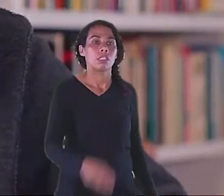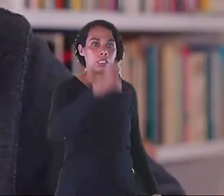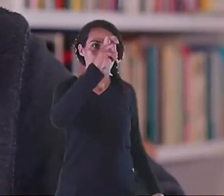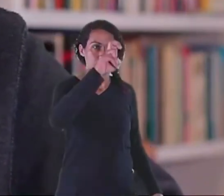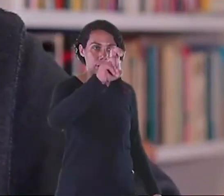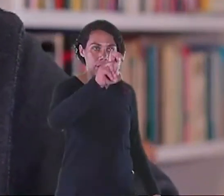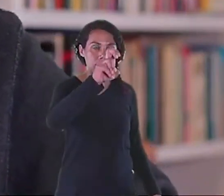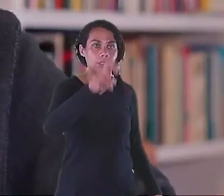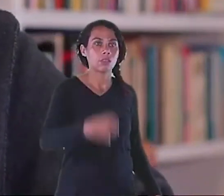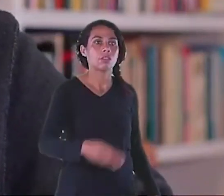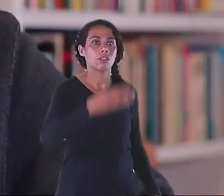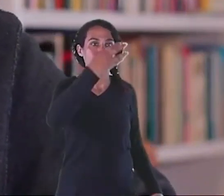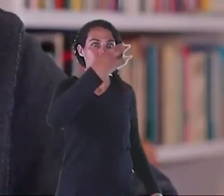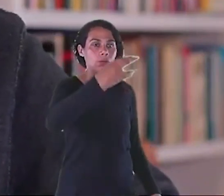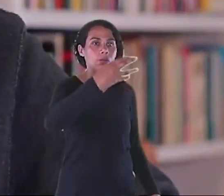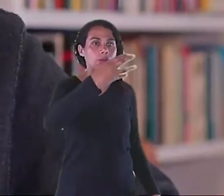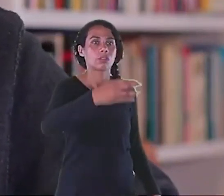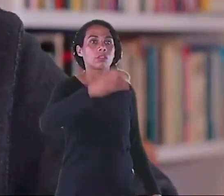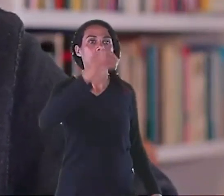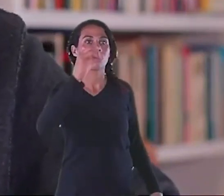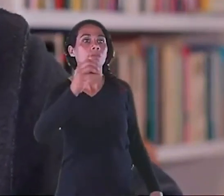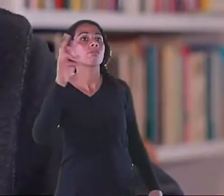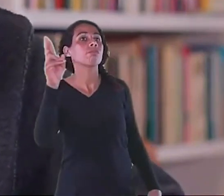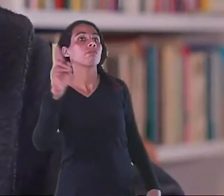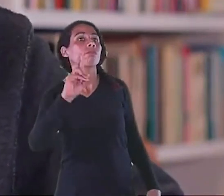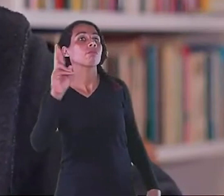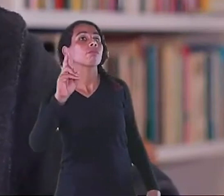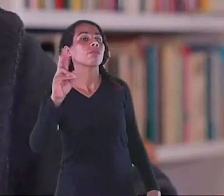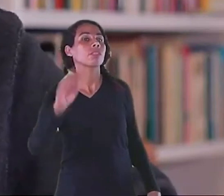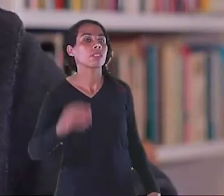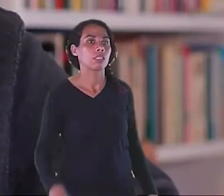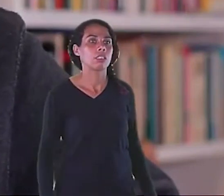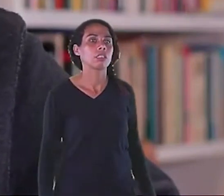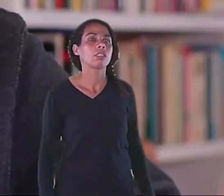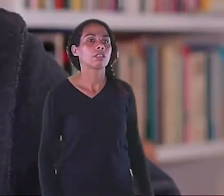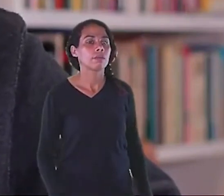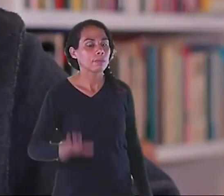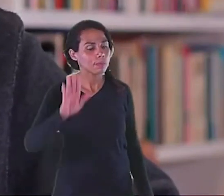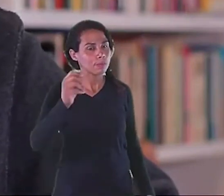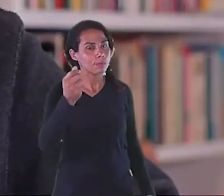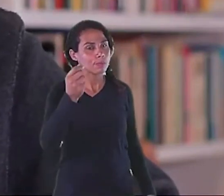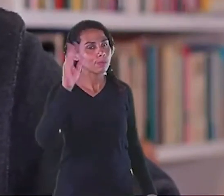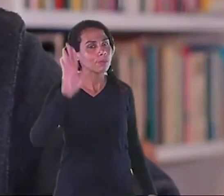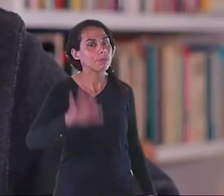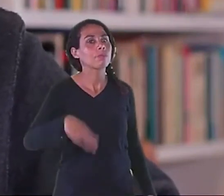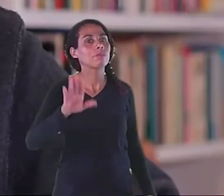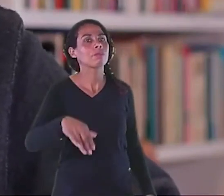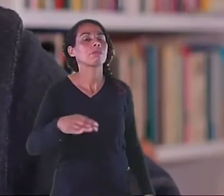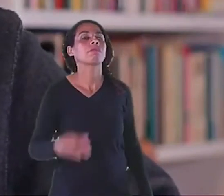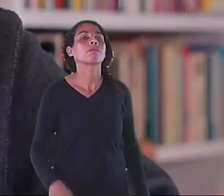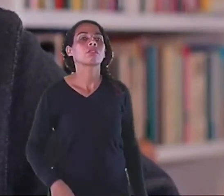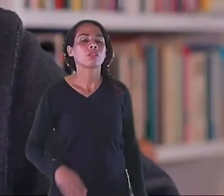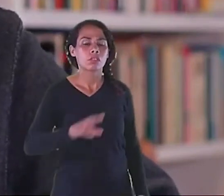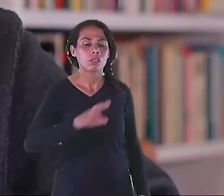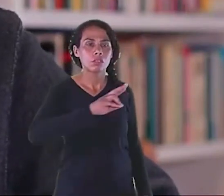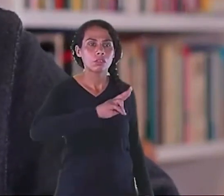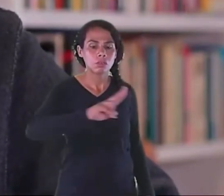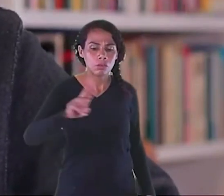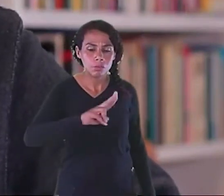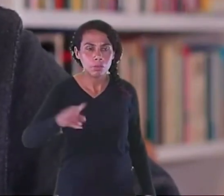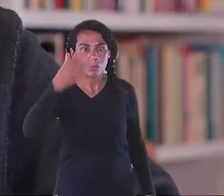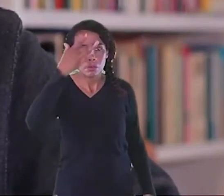Gabriela Pires Aldelite Amorim Zé Francisco de Figueiredo Grande cidadão Os meus cumprimentos afetuosos Regina